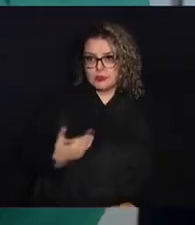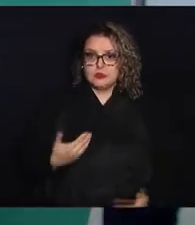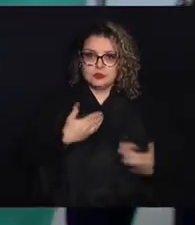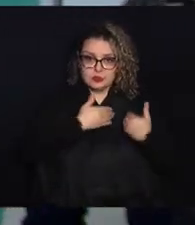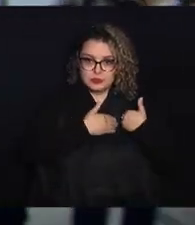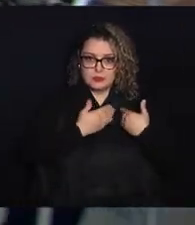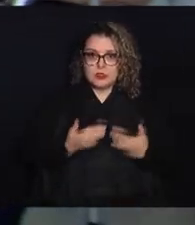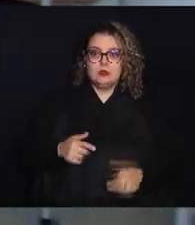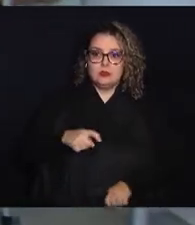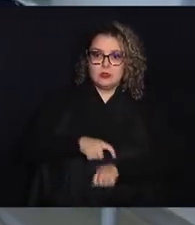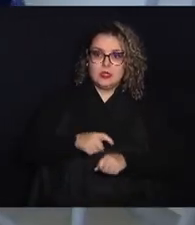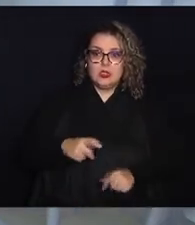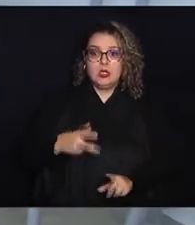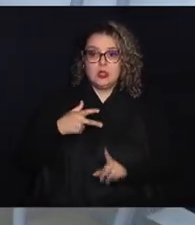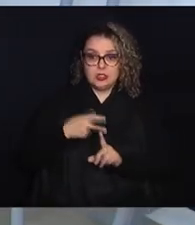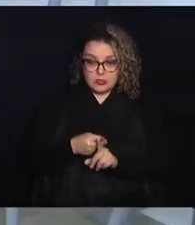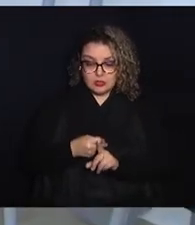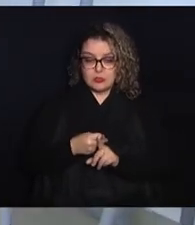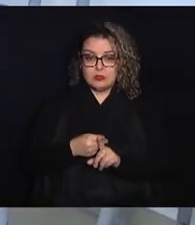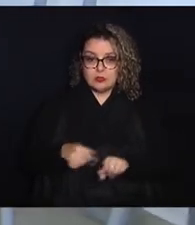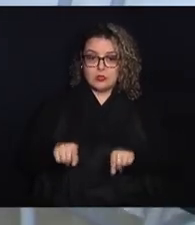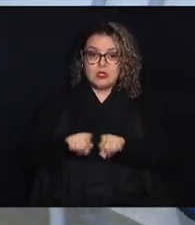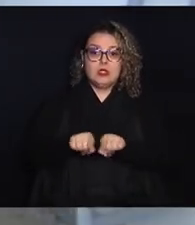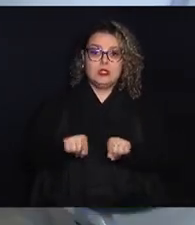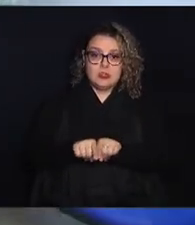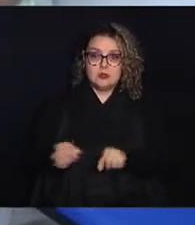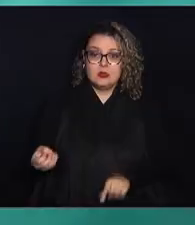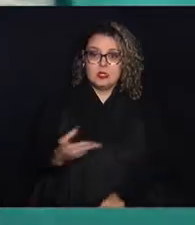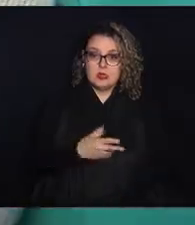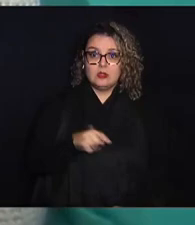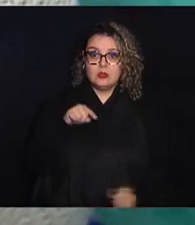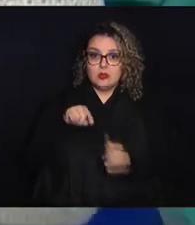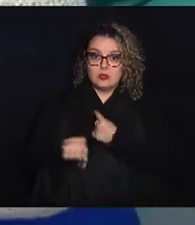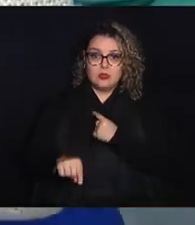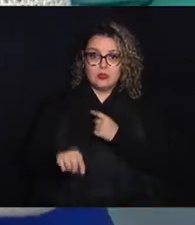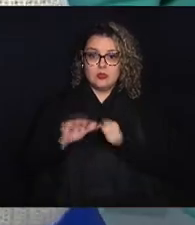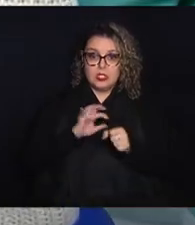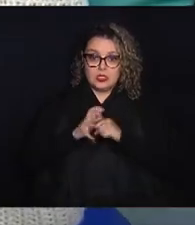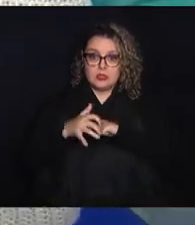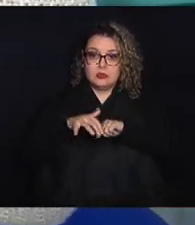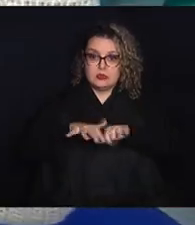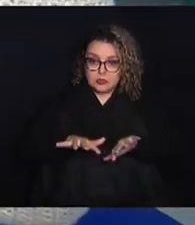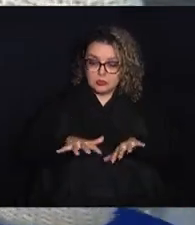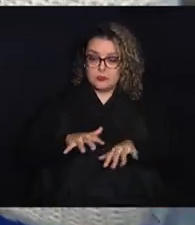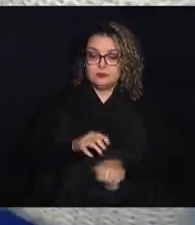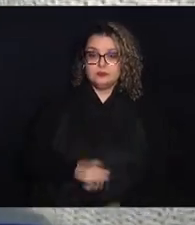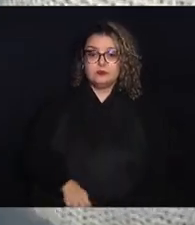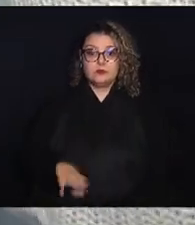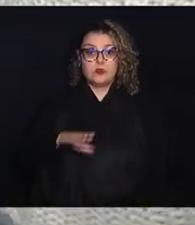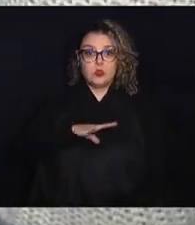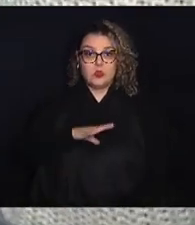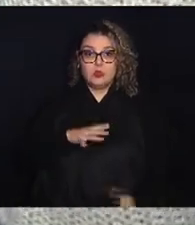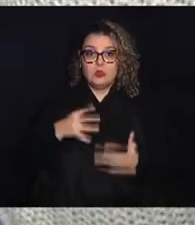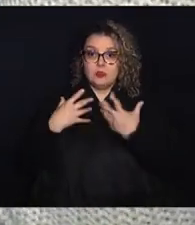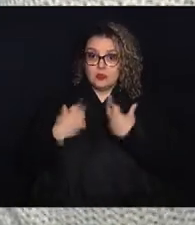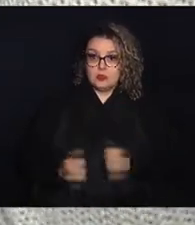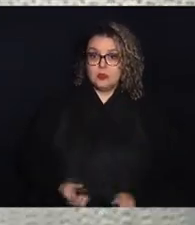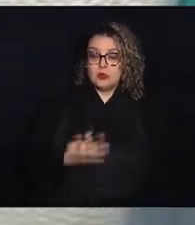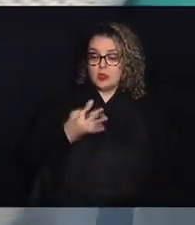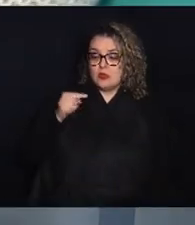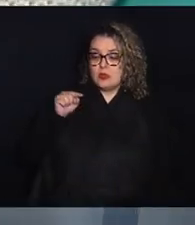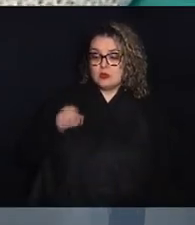também já iniciou a aplicação da nova vacina contra a Covid-19. O município recebeu 4